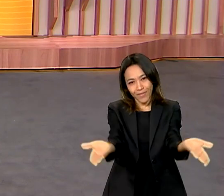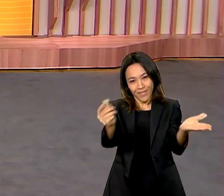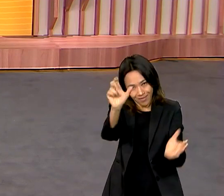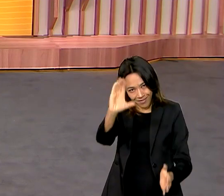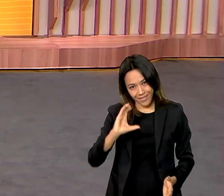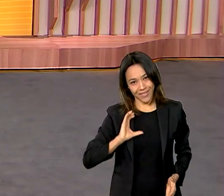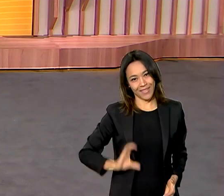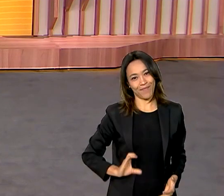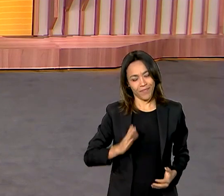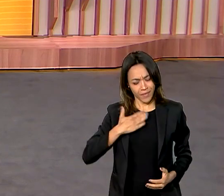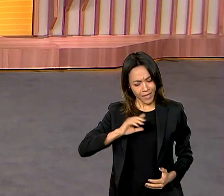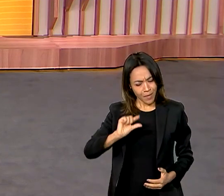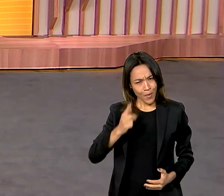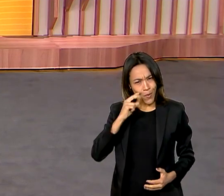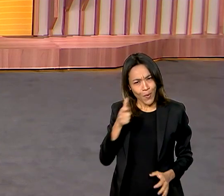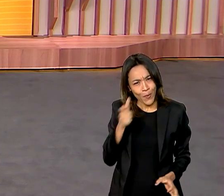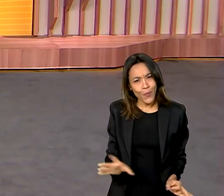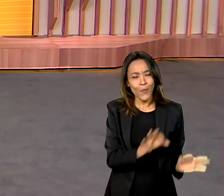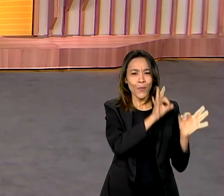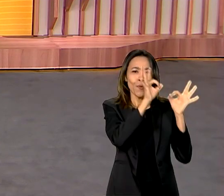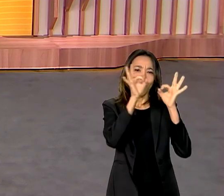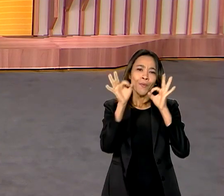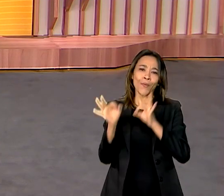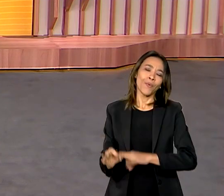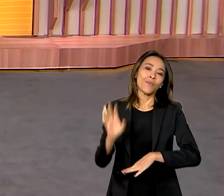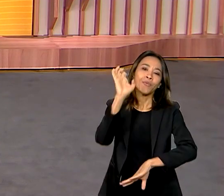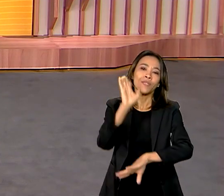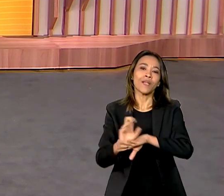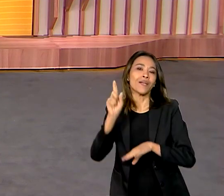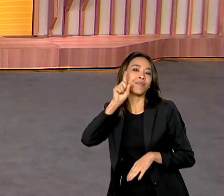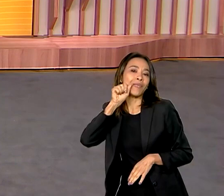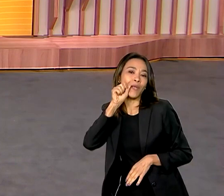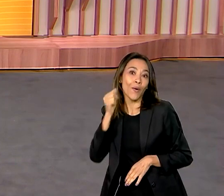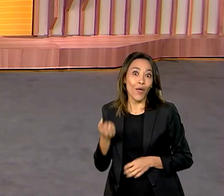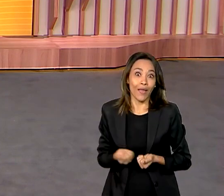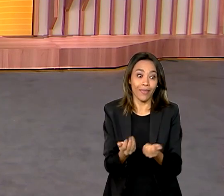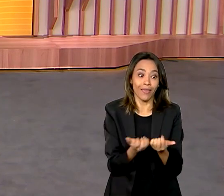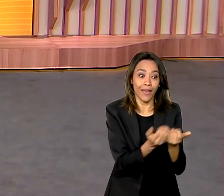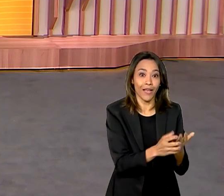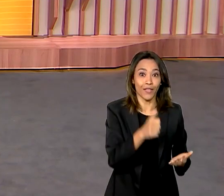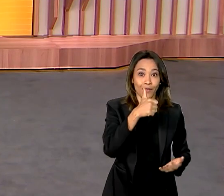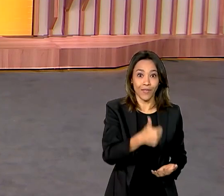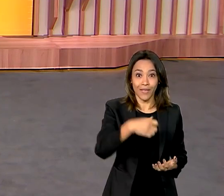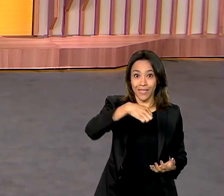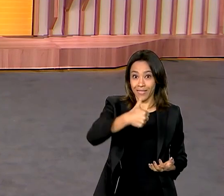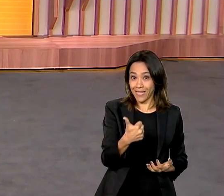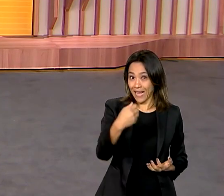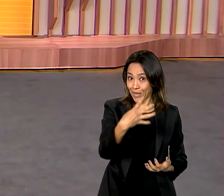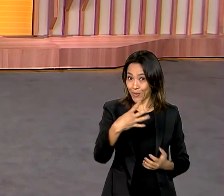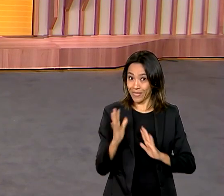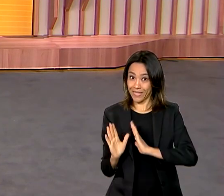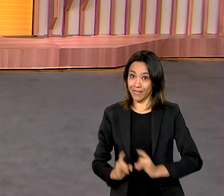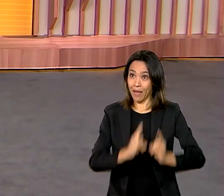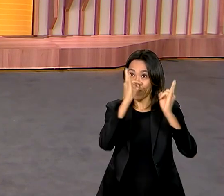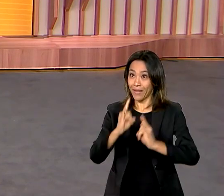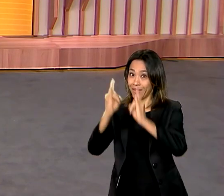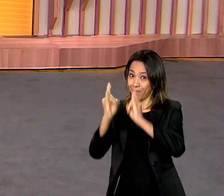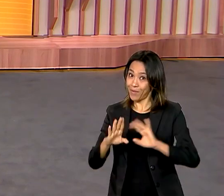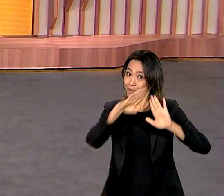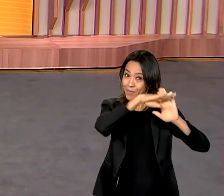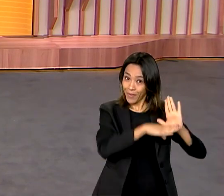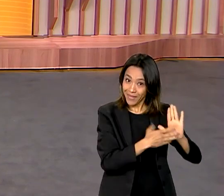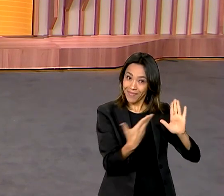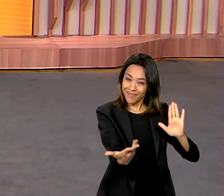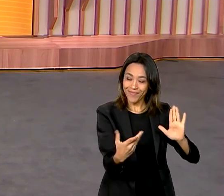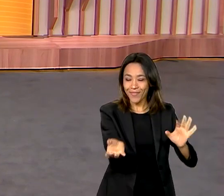cidadão. Daqui a pouco, você acompanha ao vivo de Maceió a entrega de 914 unidades habitacionais do Minha Casa Minha